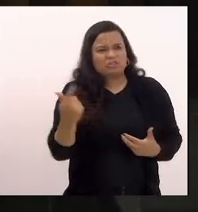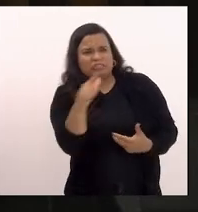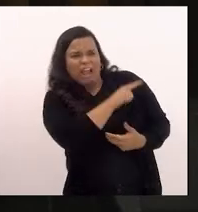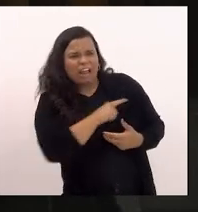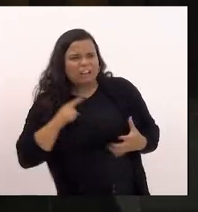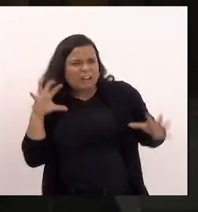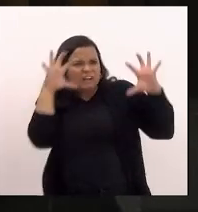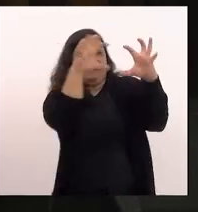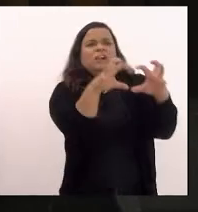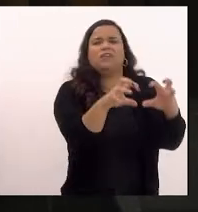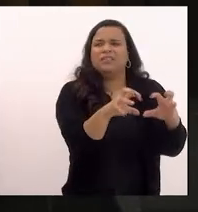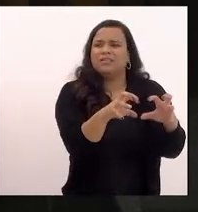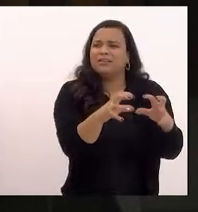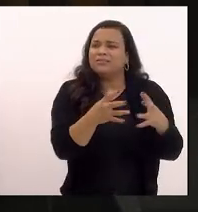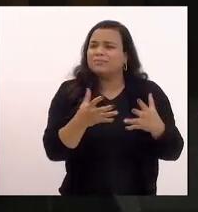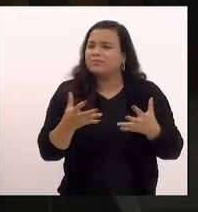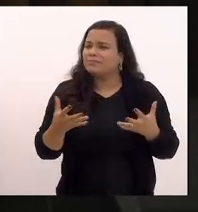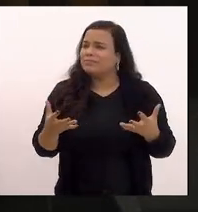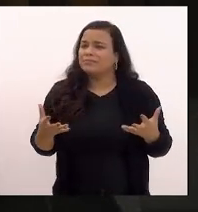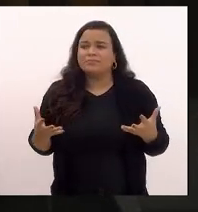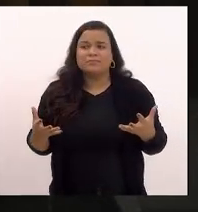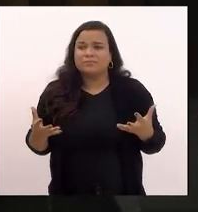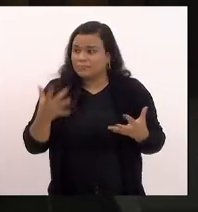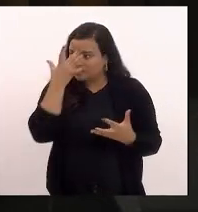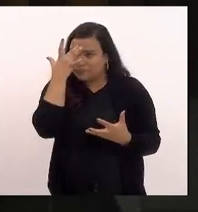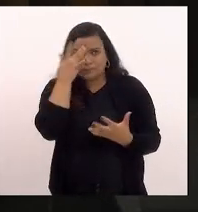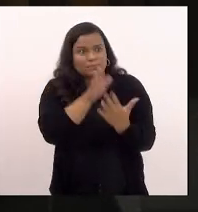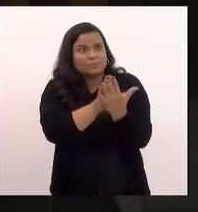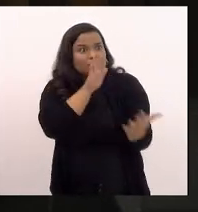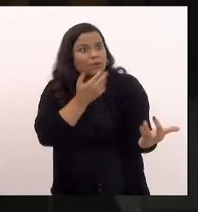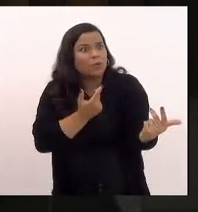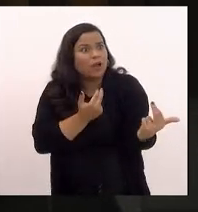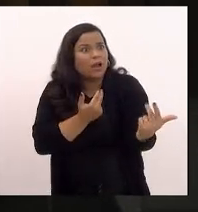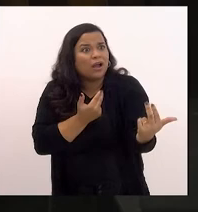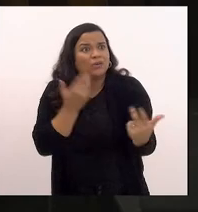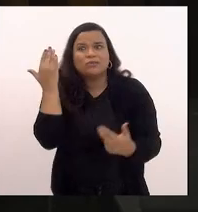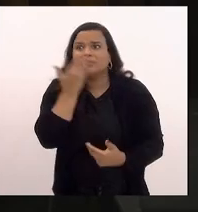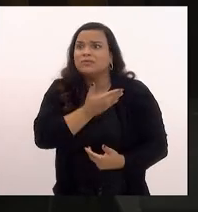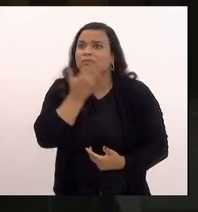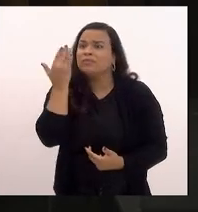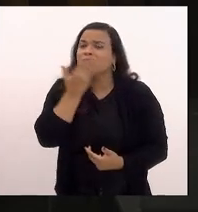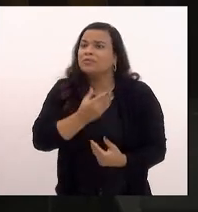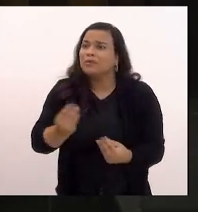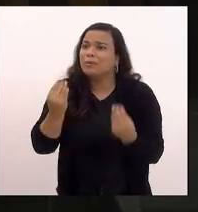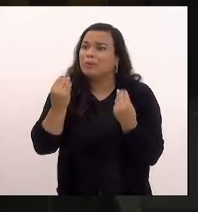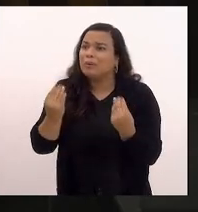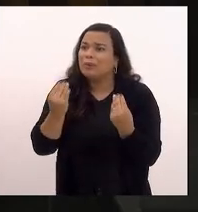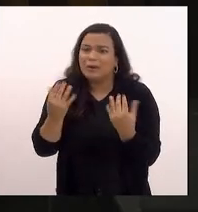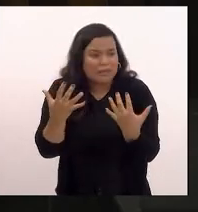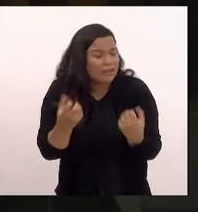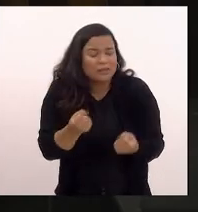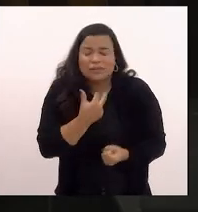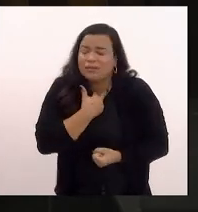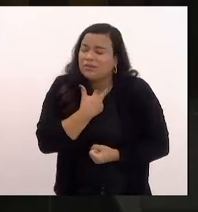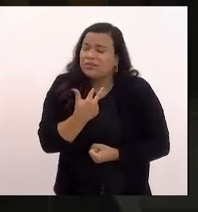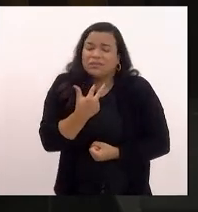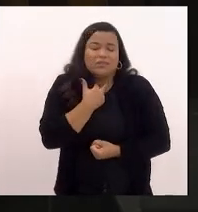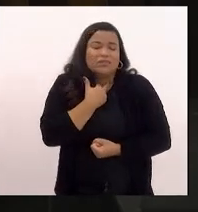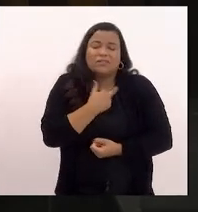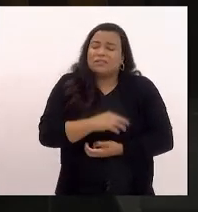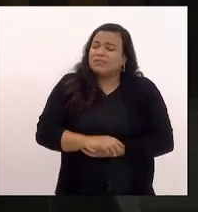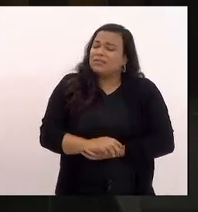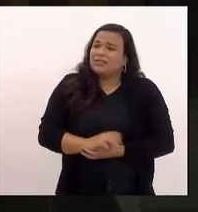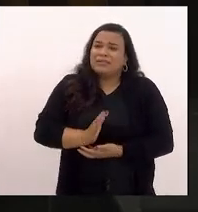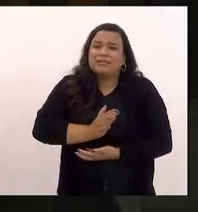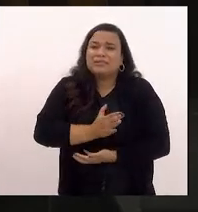consegue ver no outro um semelhante aquilo é absolutamente inaceitável e é o retrato